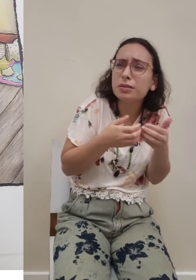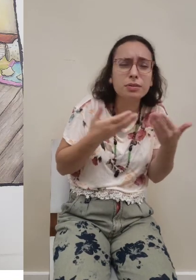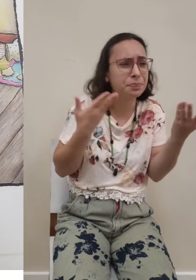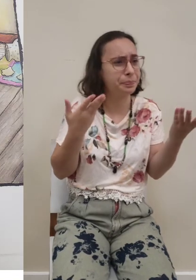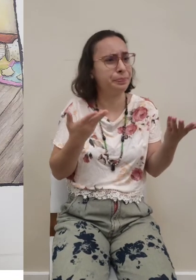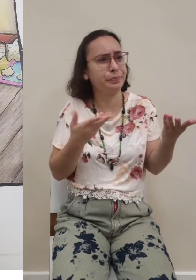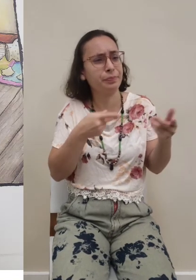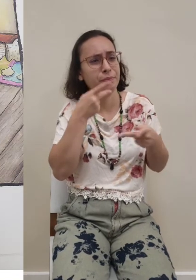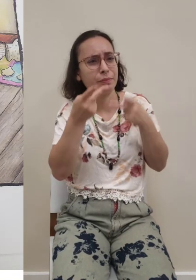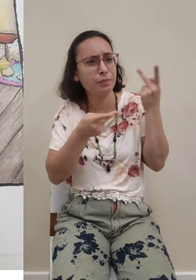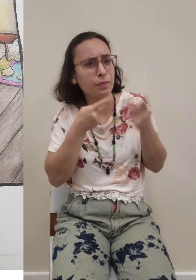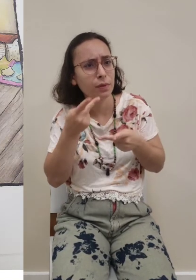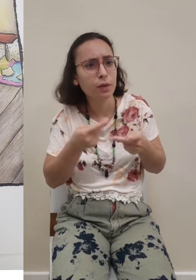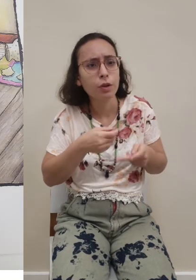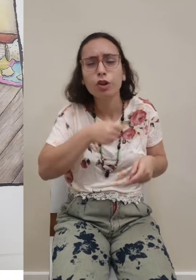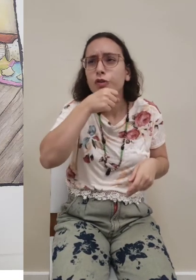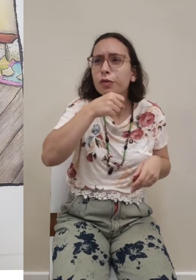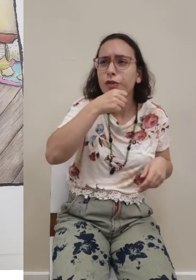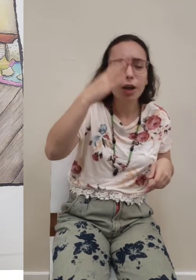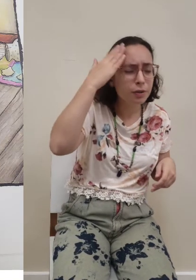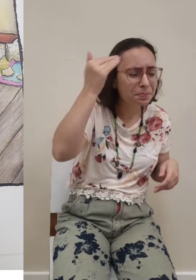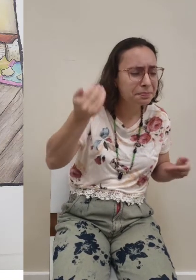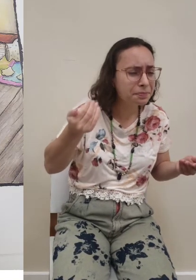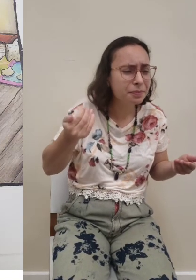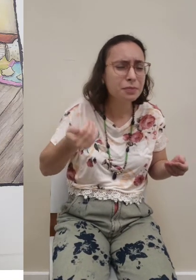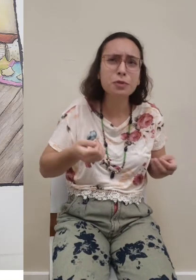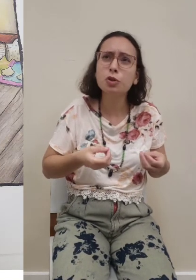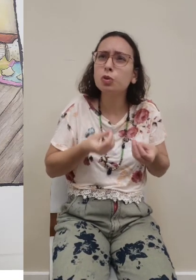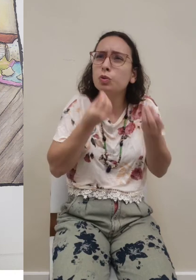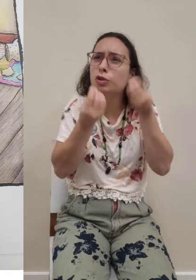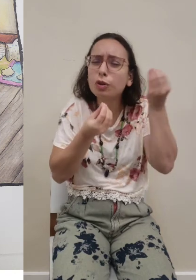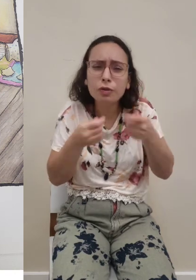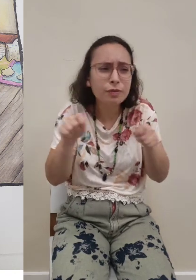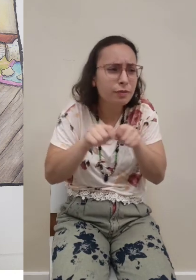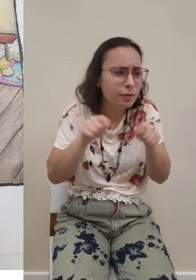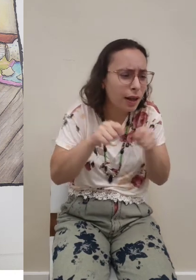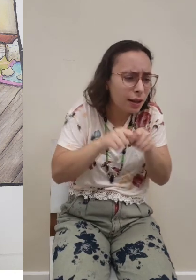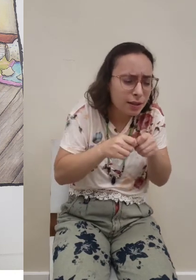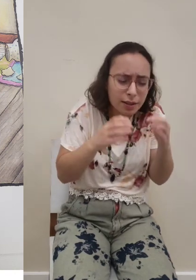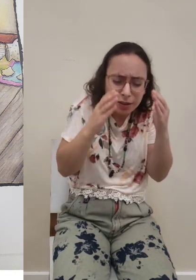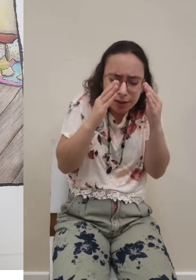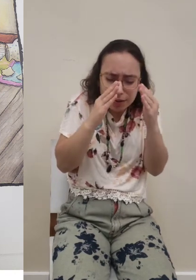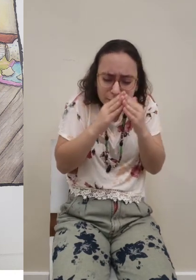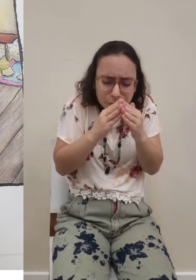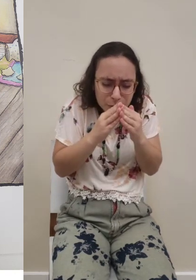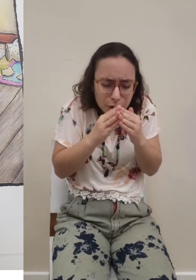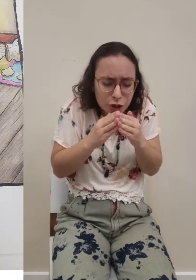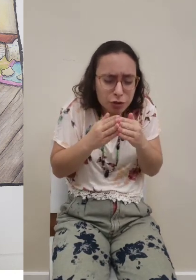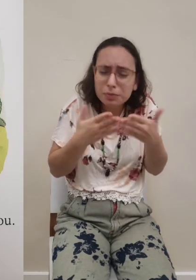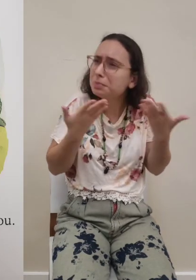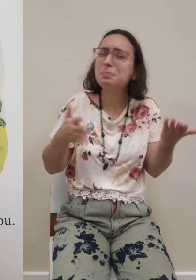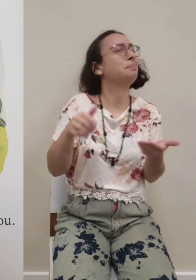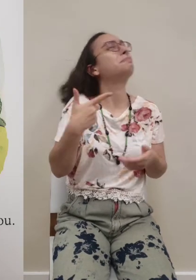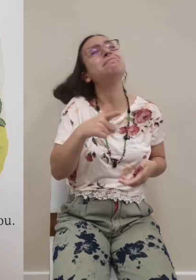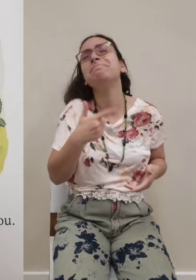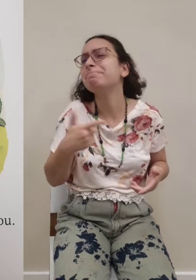disse mais, velho sábio, não sei o que faço. Esta casa é apertada e sem espaço.